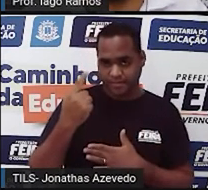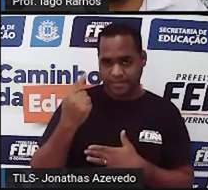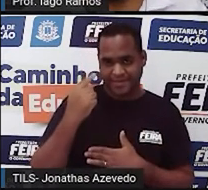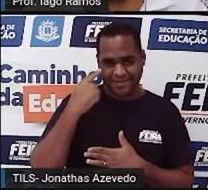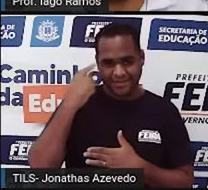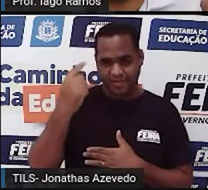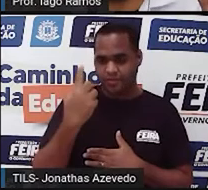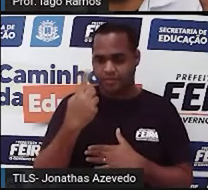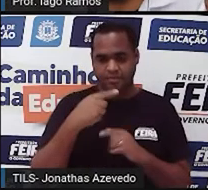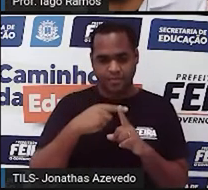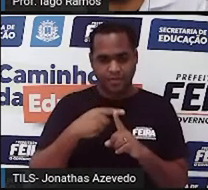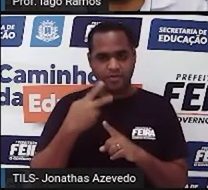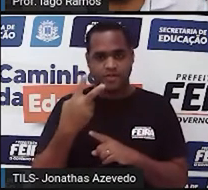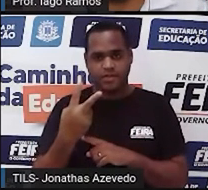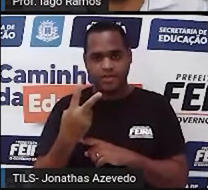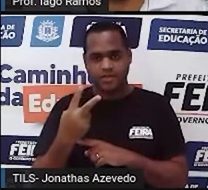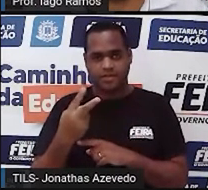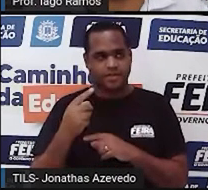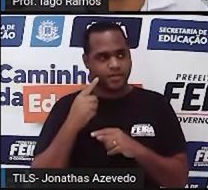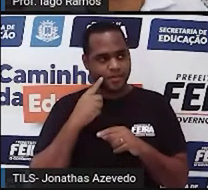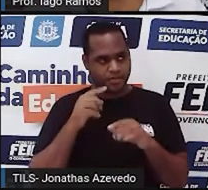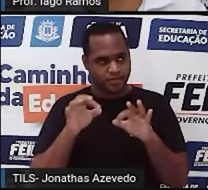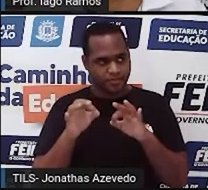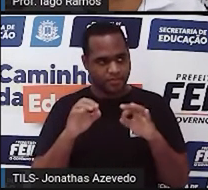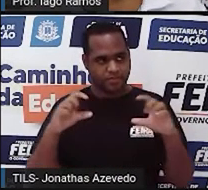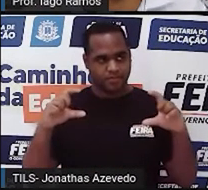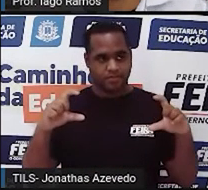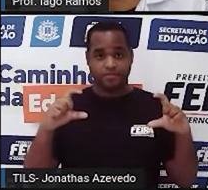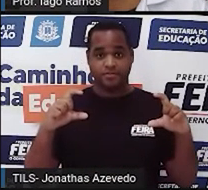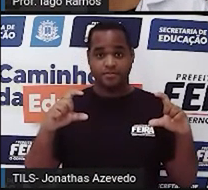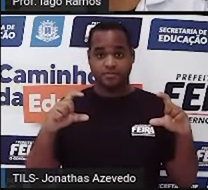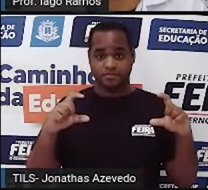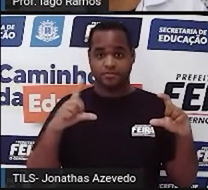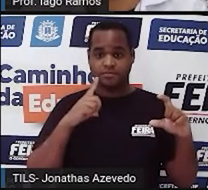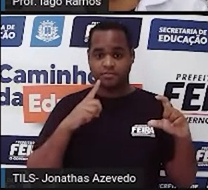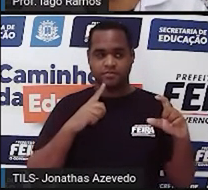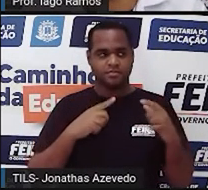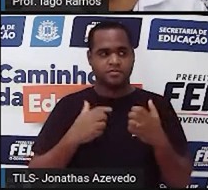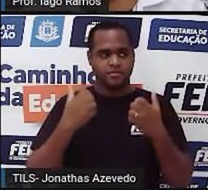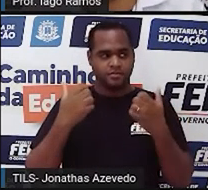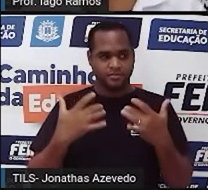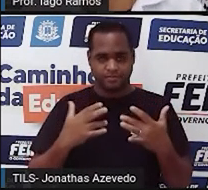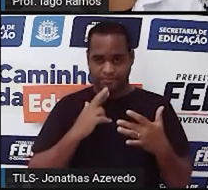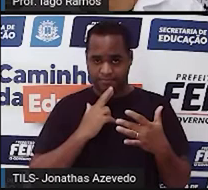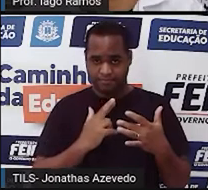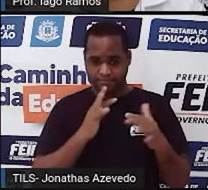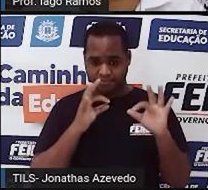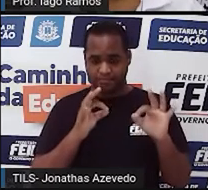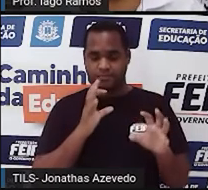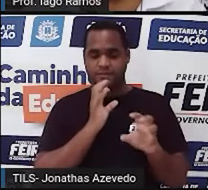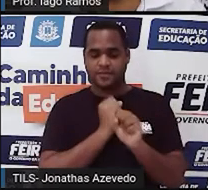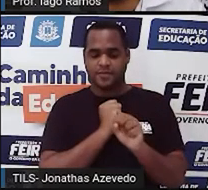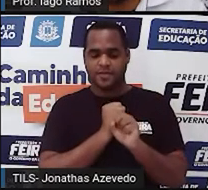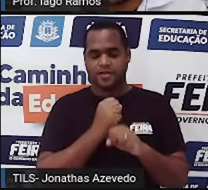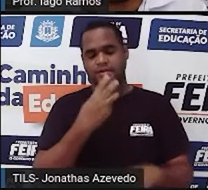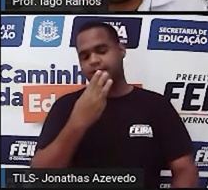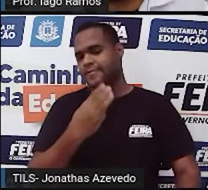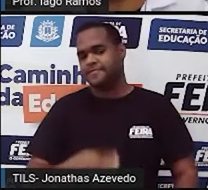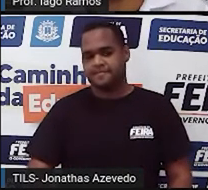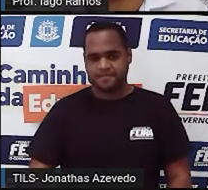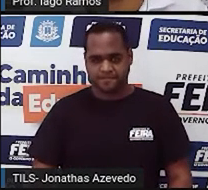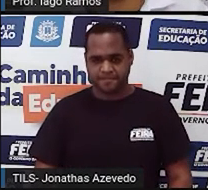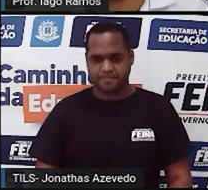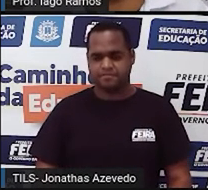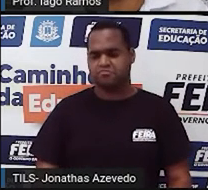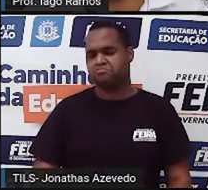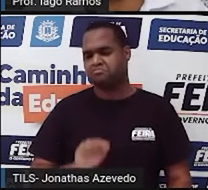mais 2, por isso que a gente joga eles no parêntese. E esse resultado soma com 3. Ah, mas